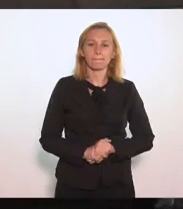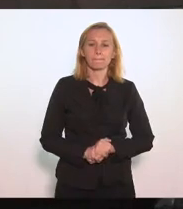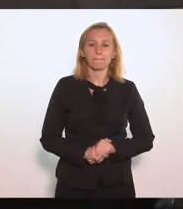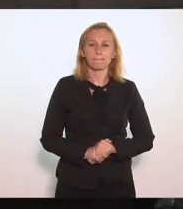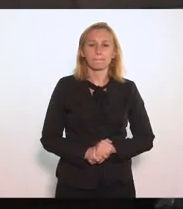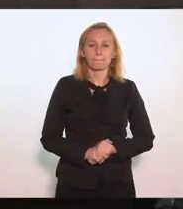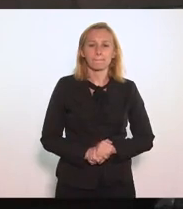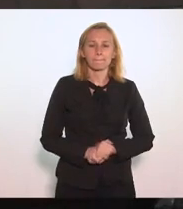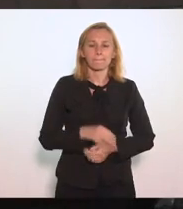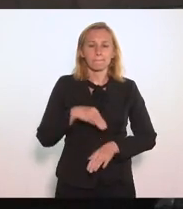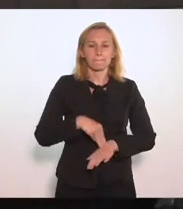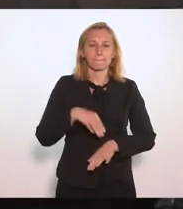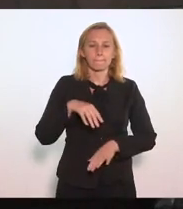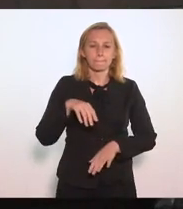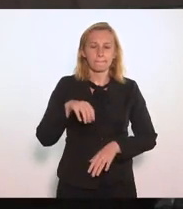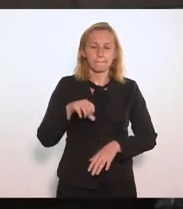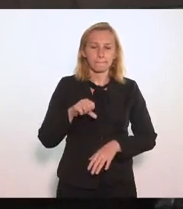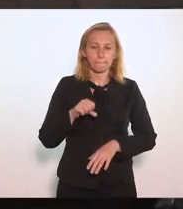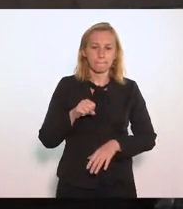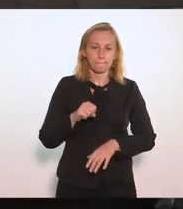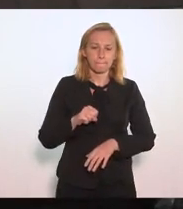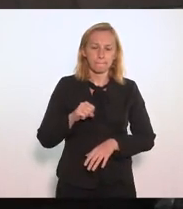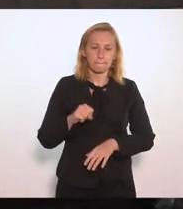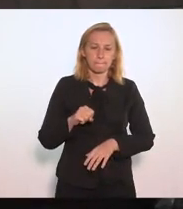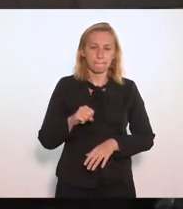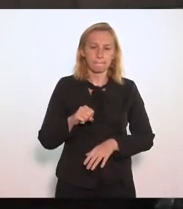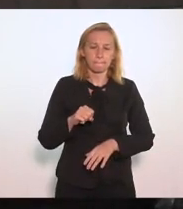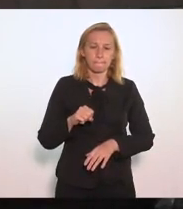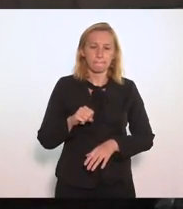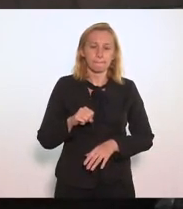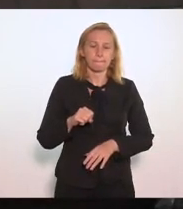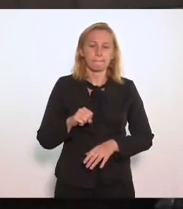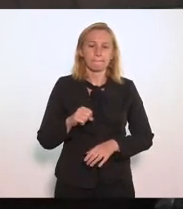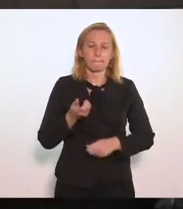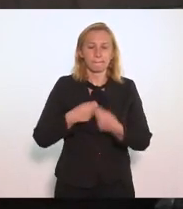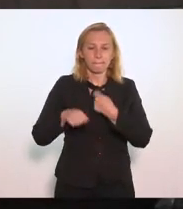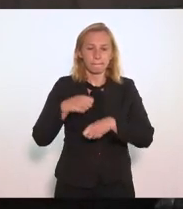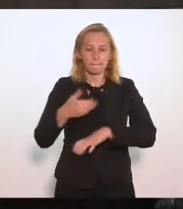Mestre De administração Pública Professor Cláudio Gurgel